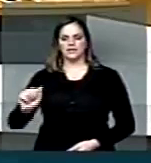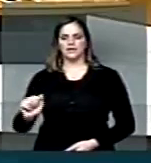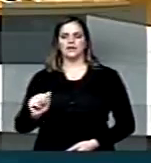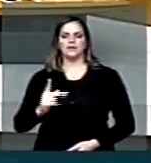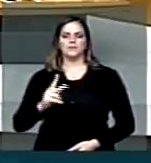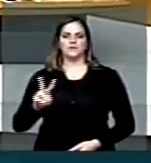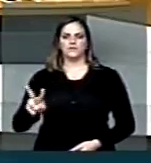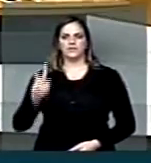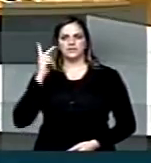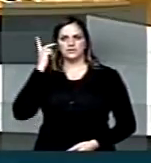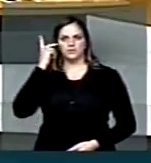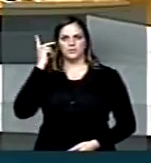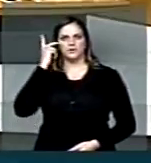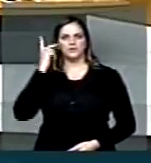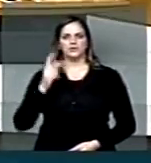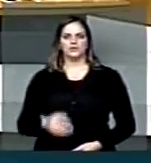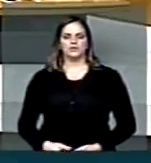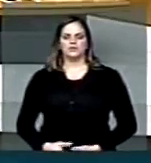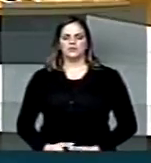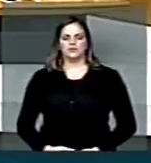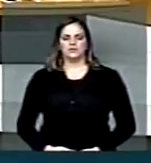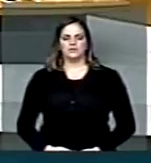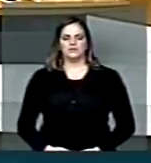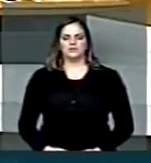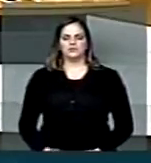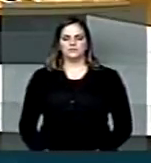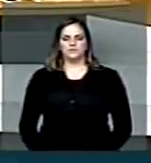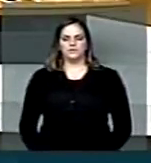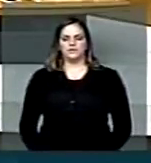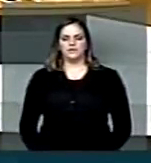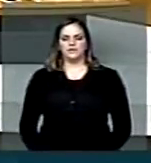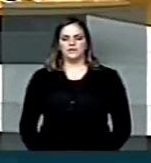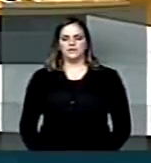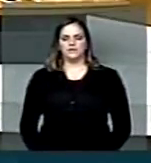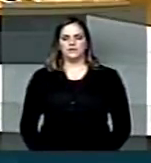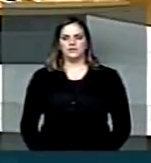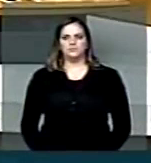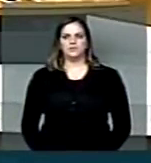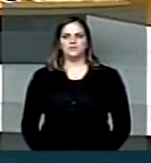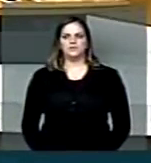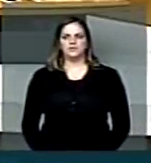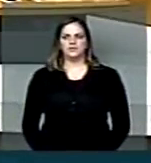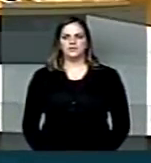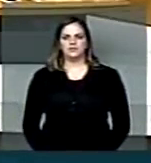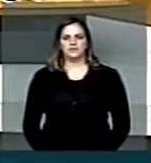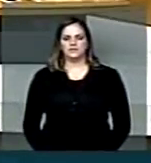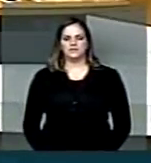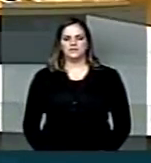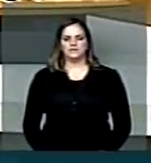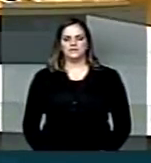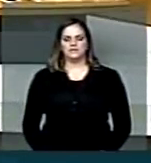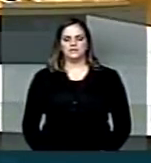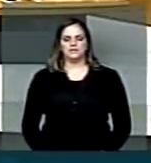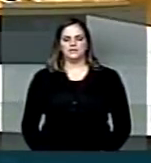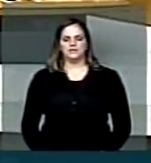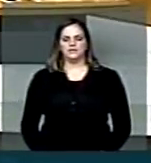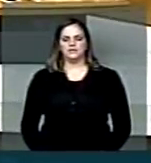Em seguida, Linco, Portela, PR, Minas Gerais. Depois,